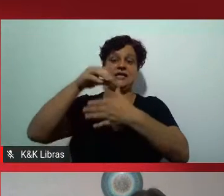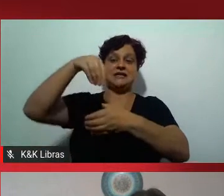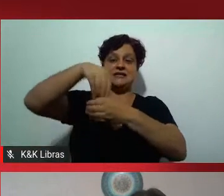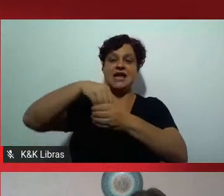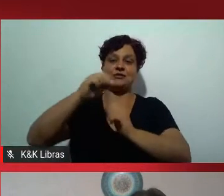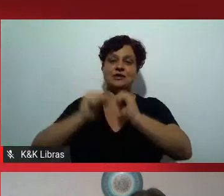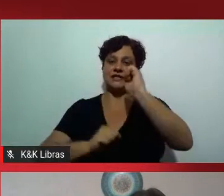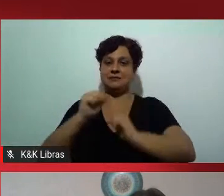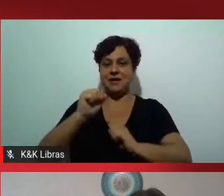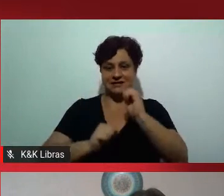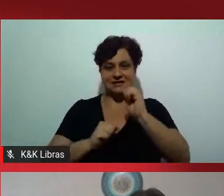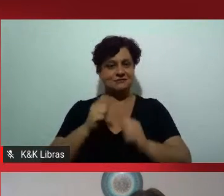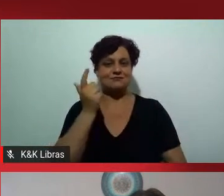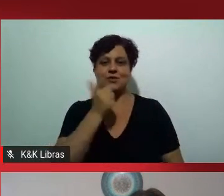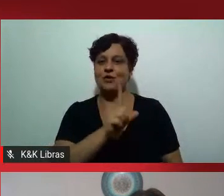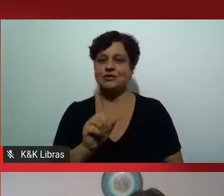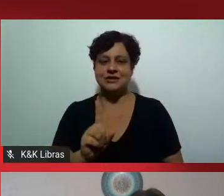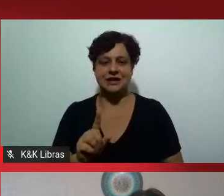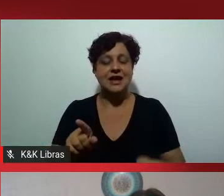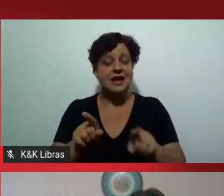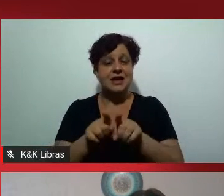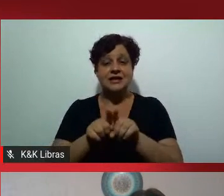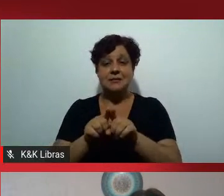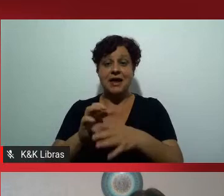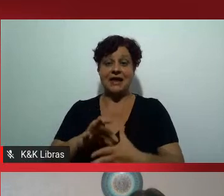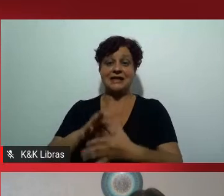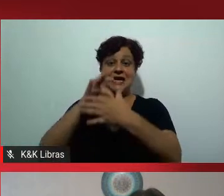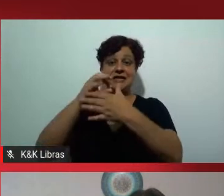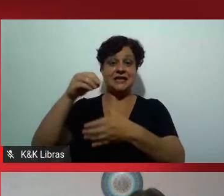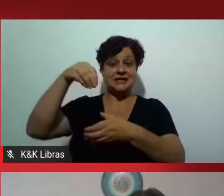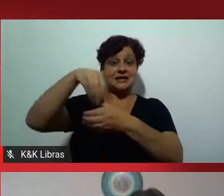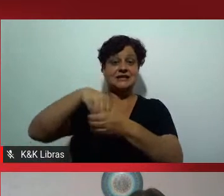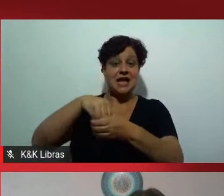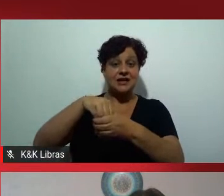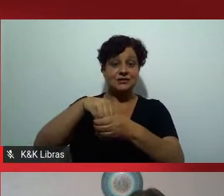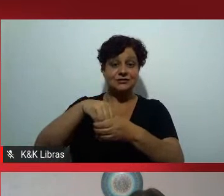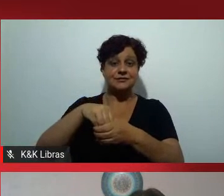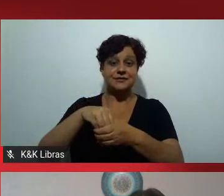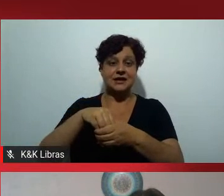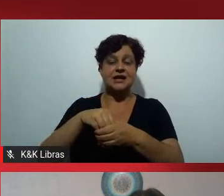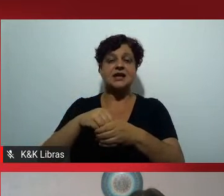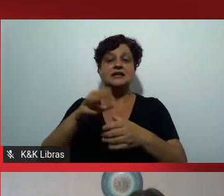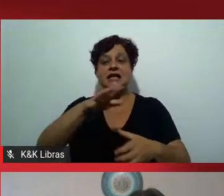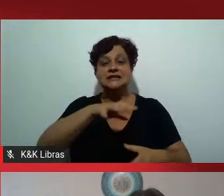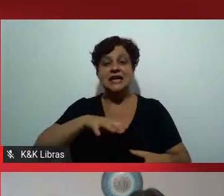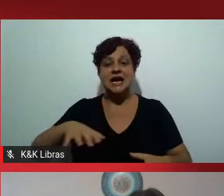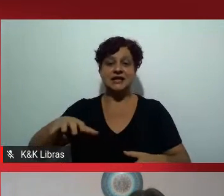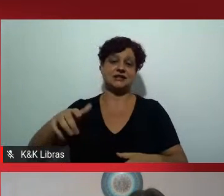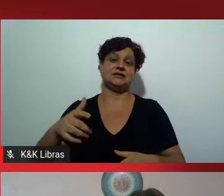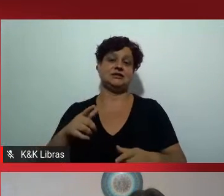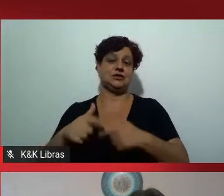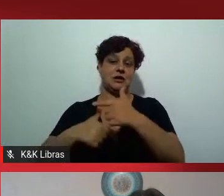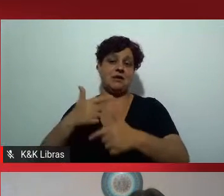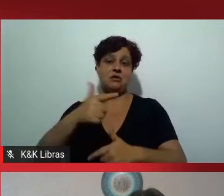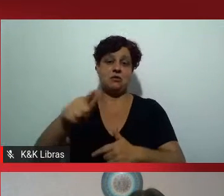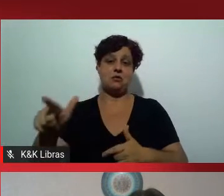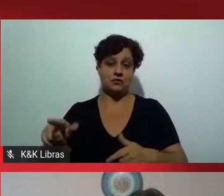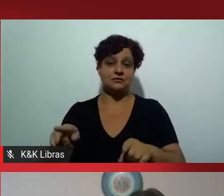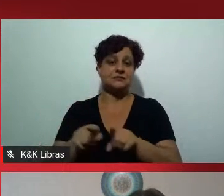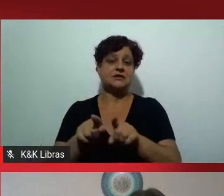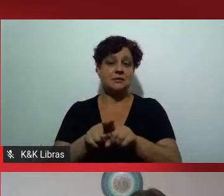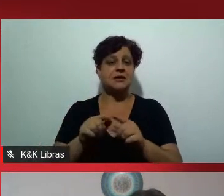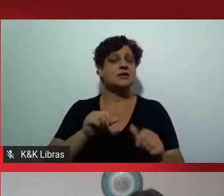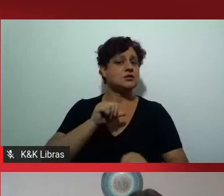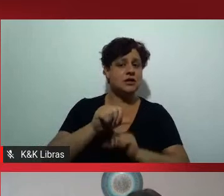também não vamos encontrar lideranças negras nas áreas intermediárias. A mudança disso passa